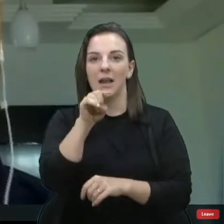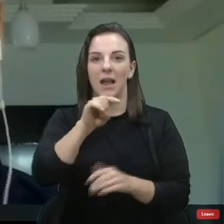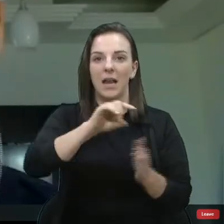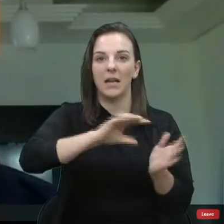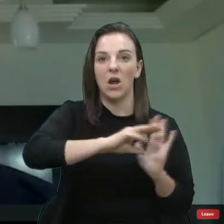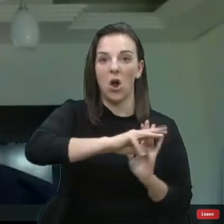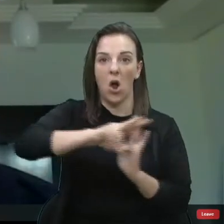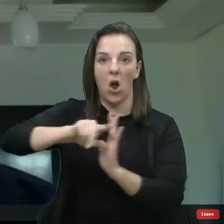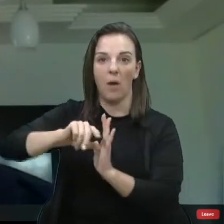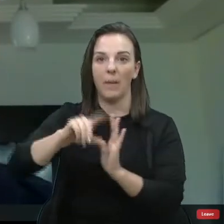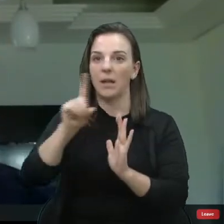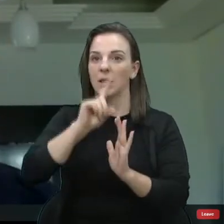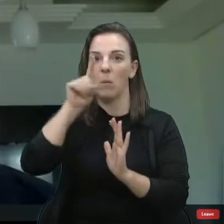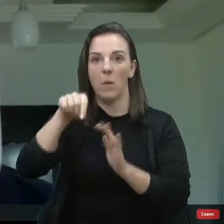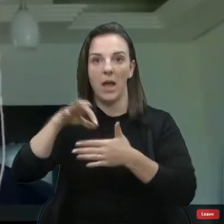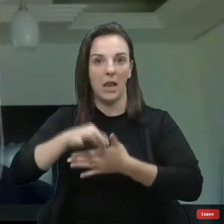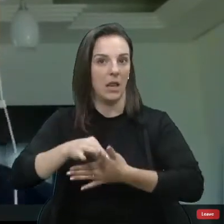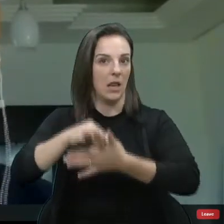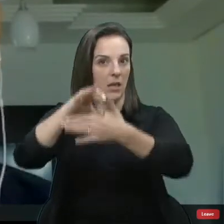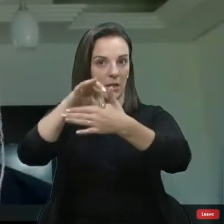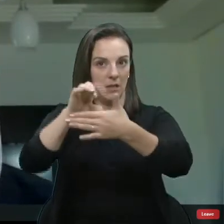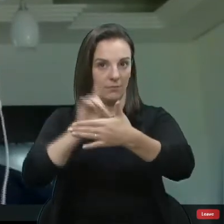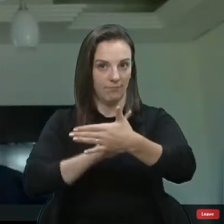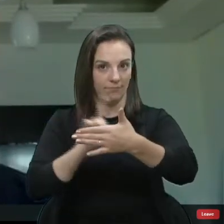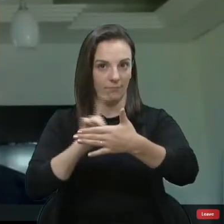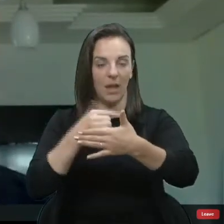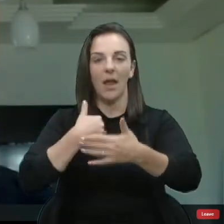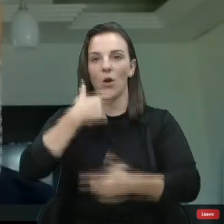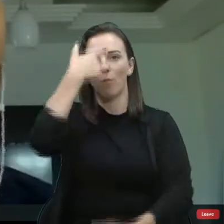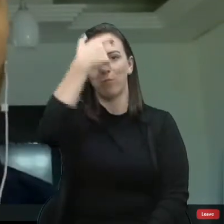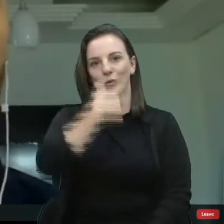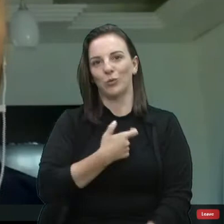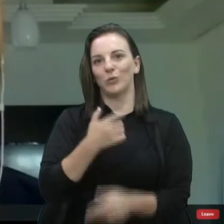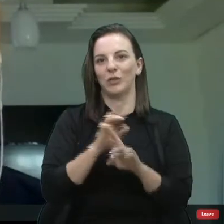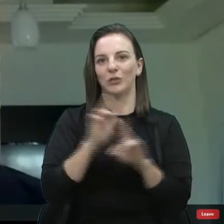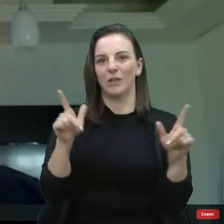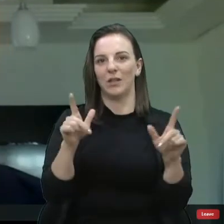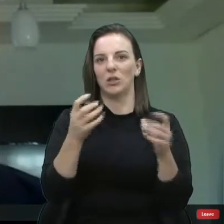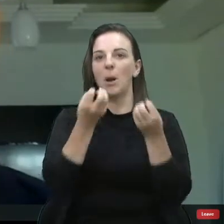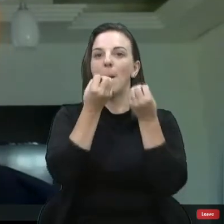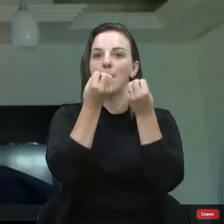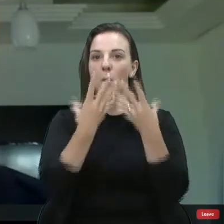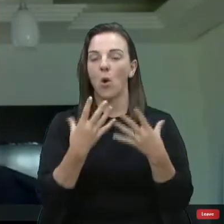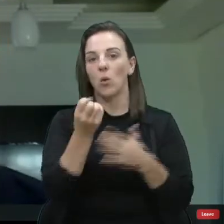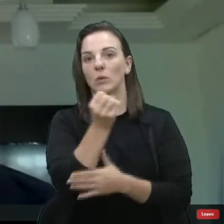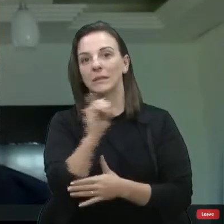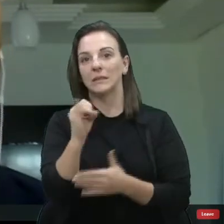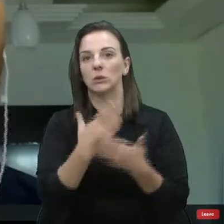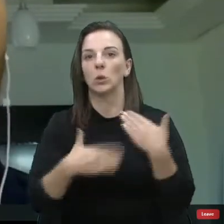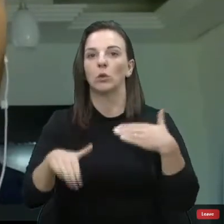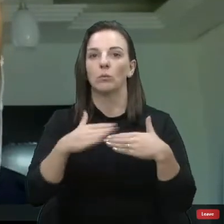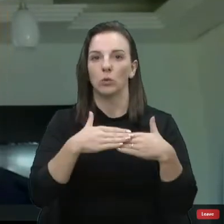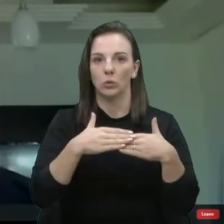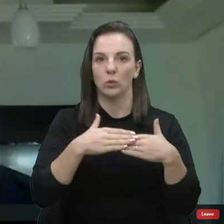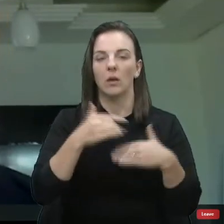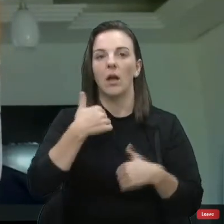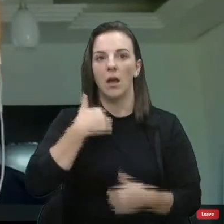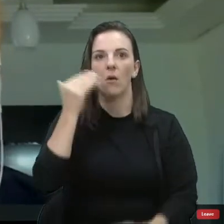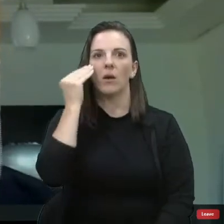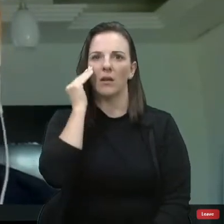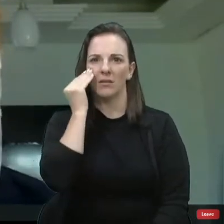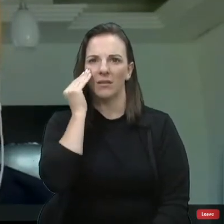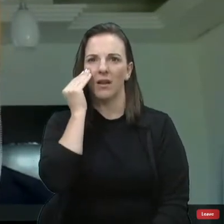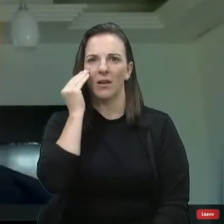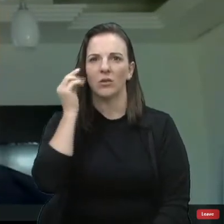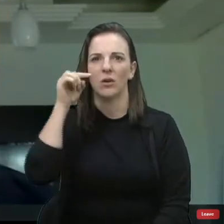postura bem diferente nesse sentido e que bom se todos nós tivéssemos, né? Eu entendo que a bancada do PT aqui é muito melhor do que o